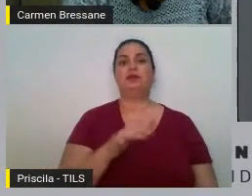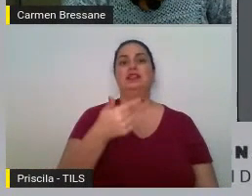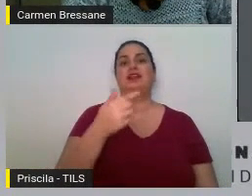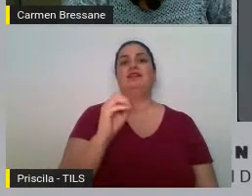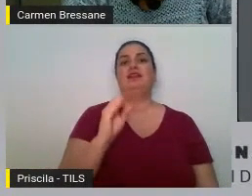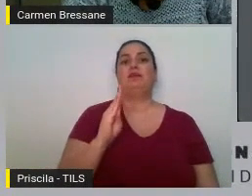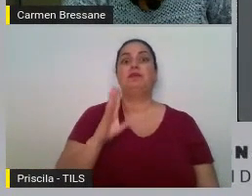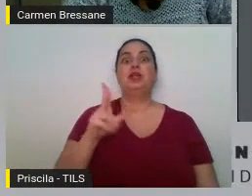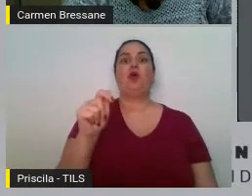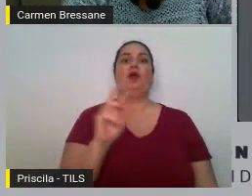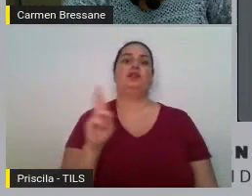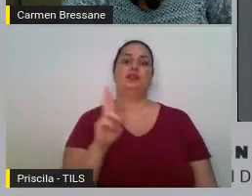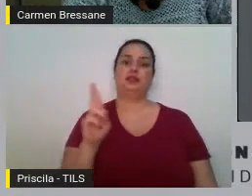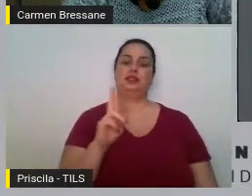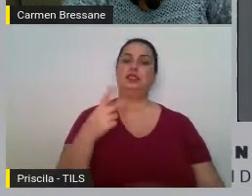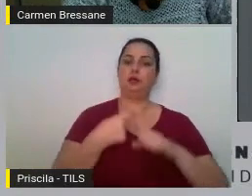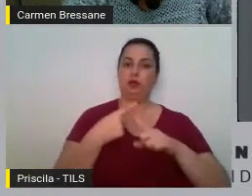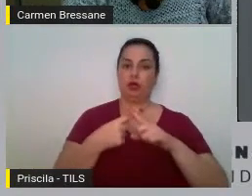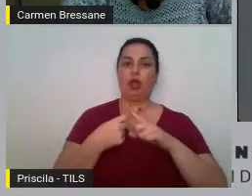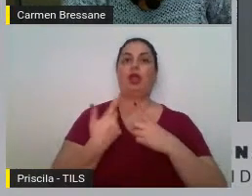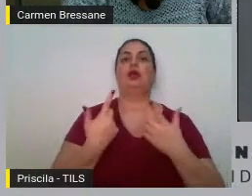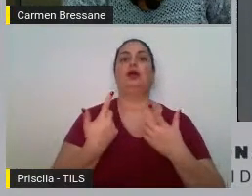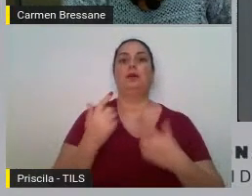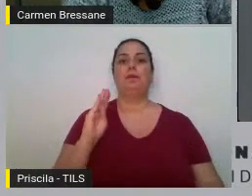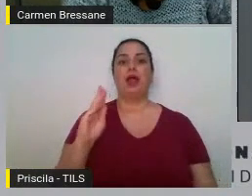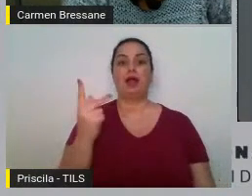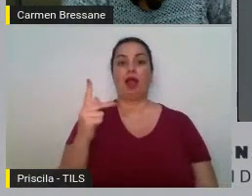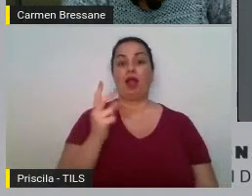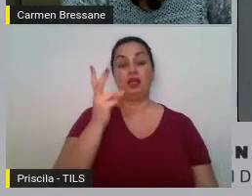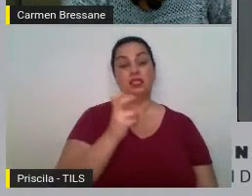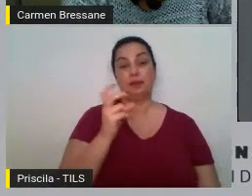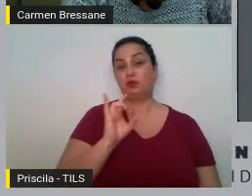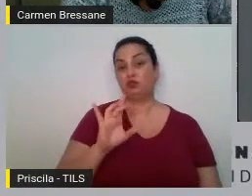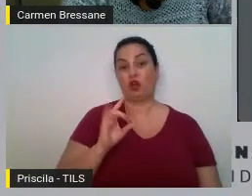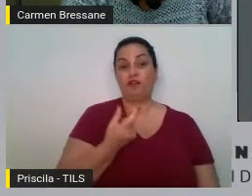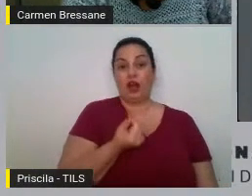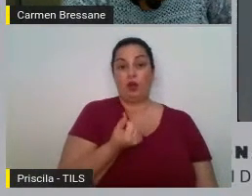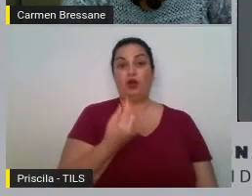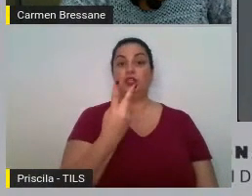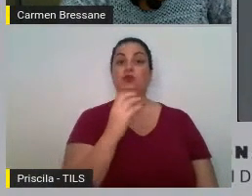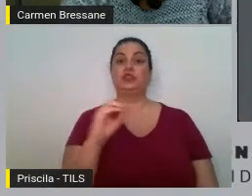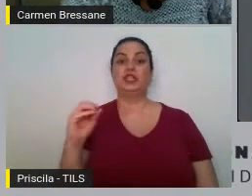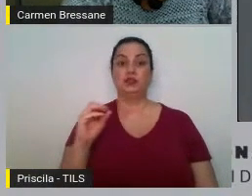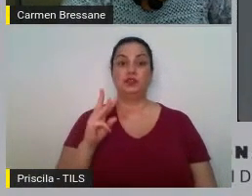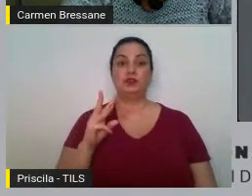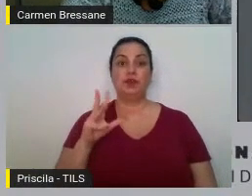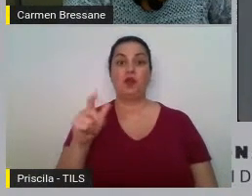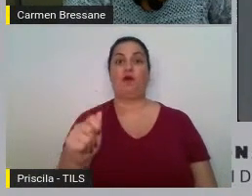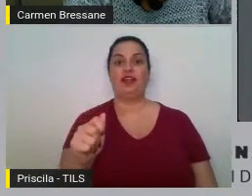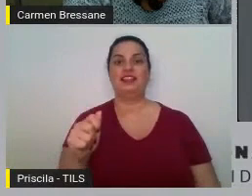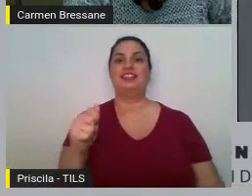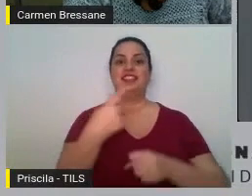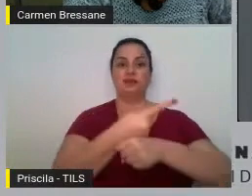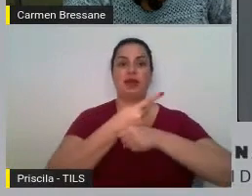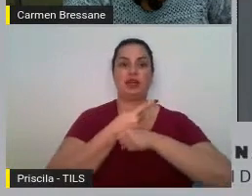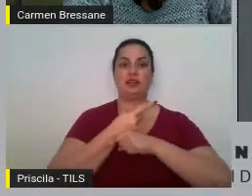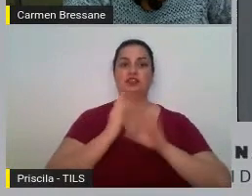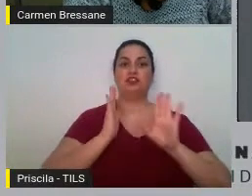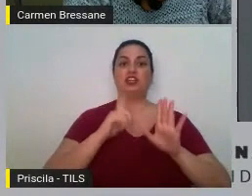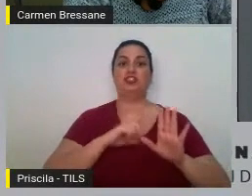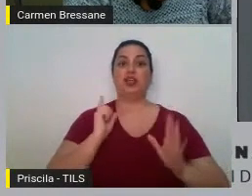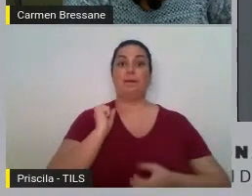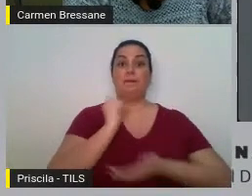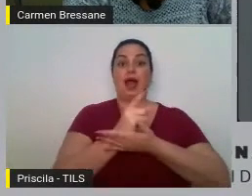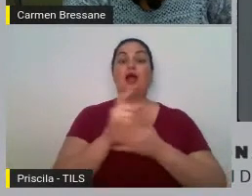porque o município recebeu só 200 milhões de empréstimo no período analisado ele já tinha pago 270